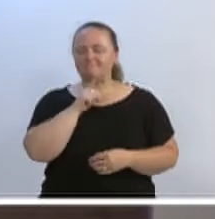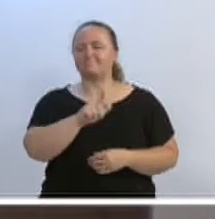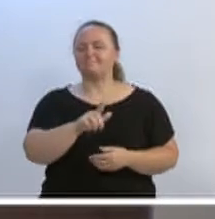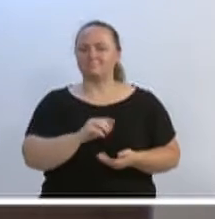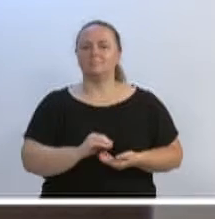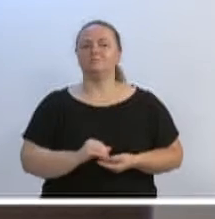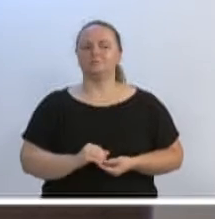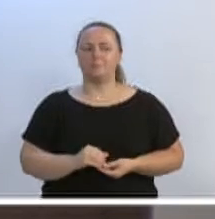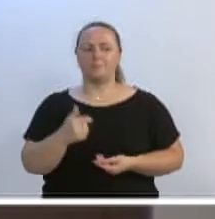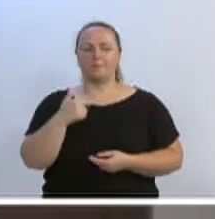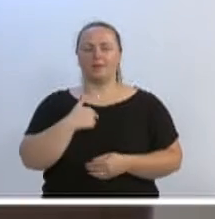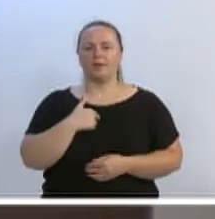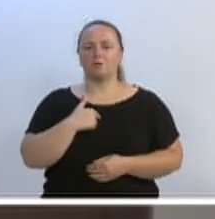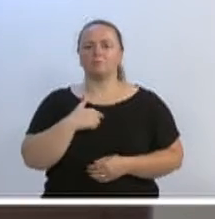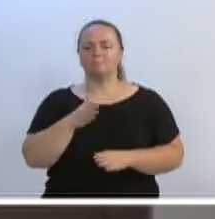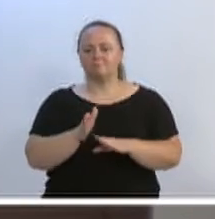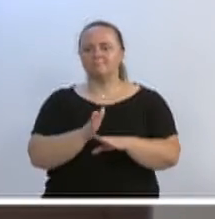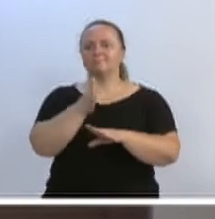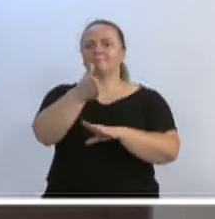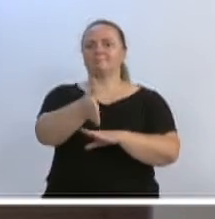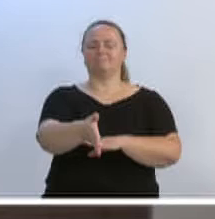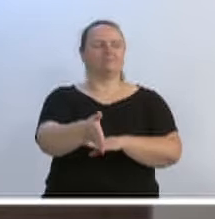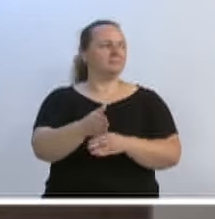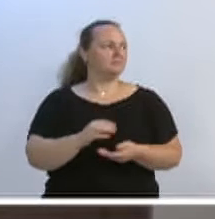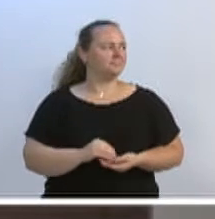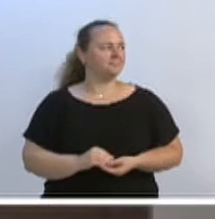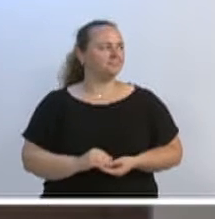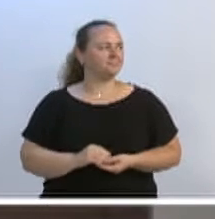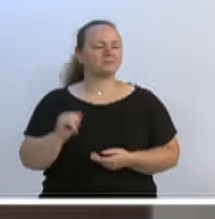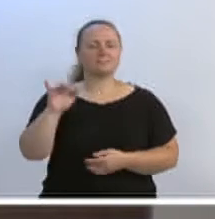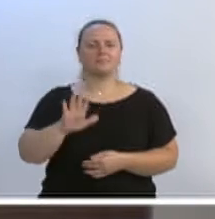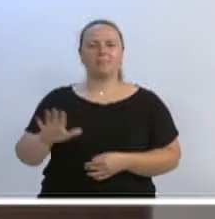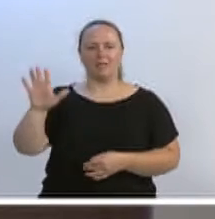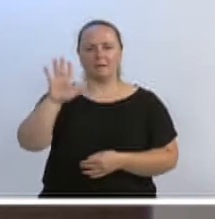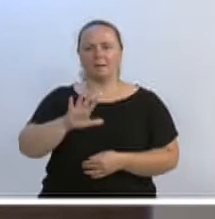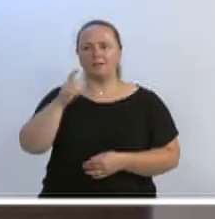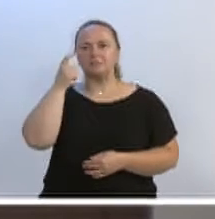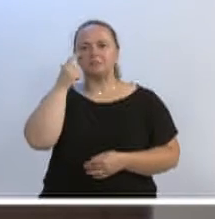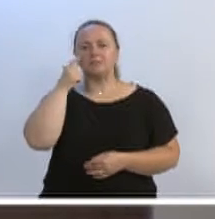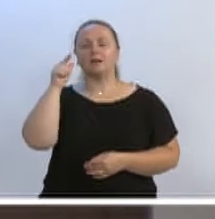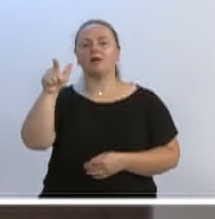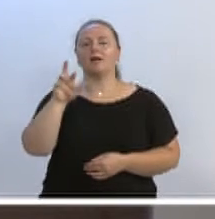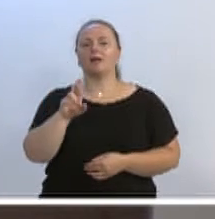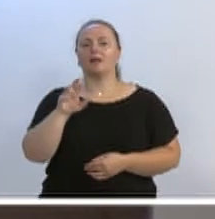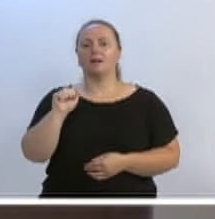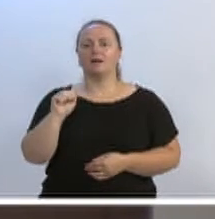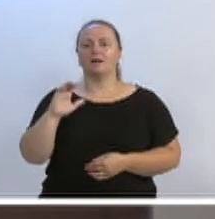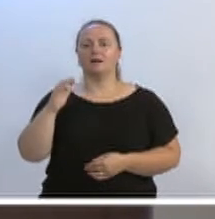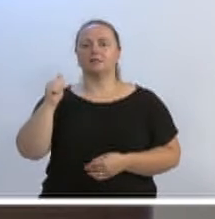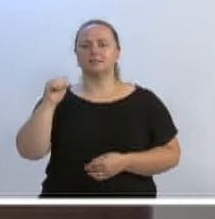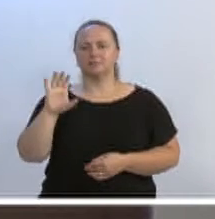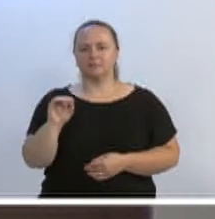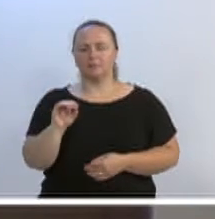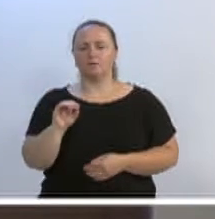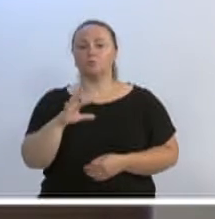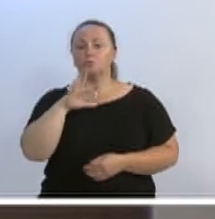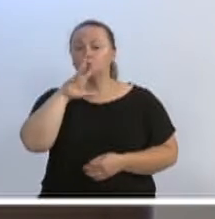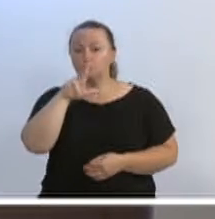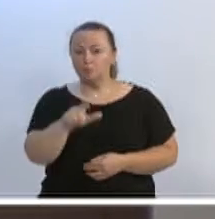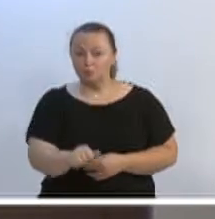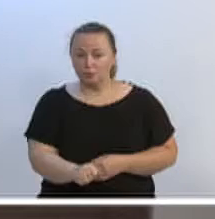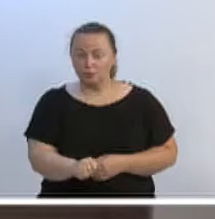pessoalmente entregar essa meia tonelada de ração. Ou seja, todo o lucro da venda dos pastéis